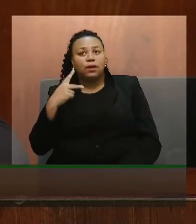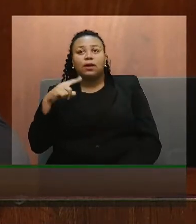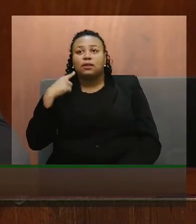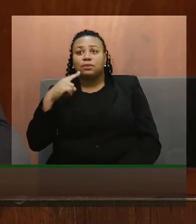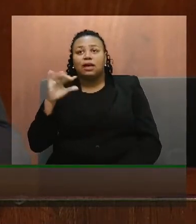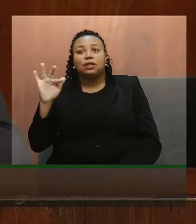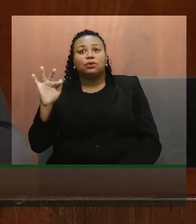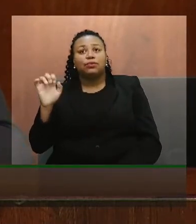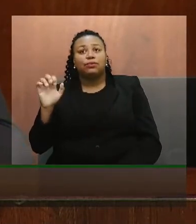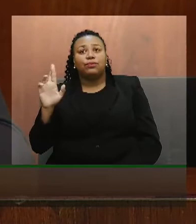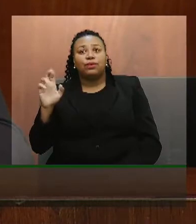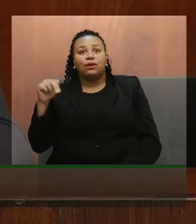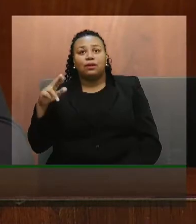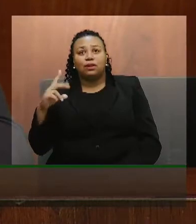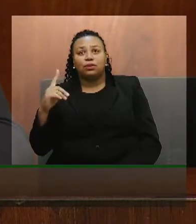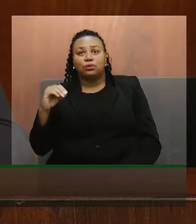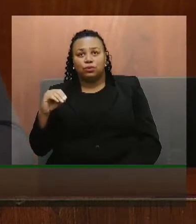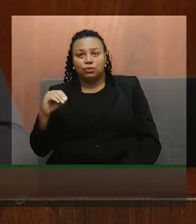Fernando Marrone